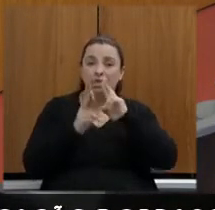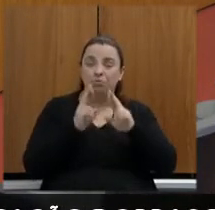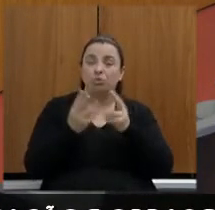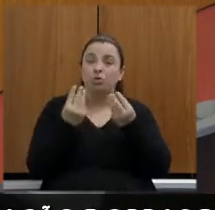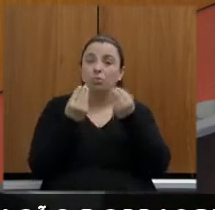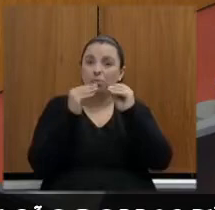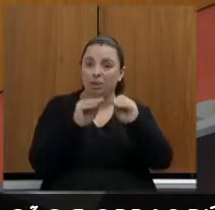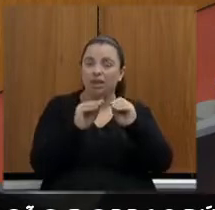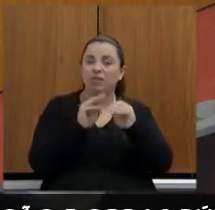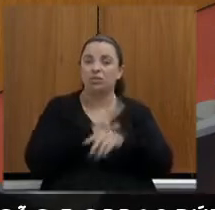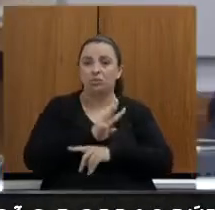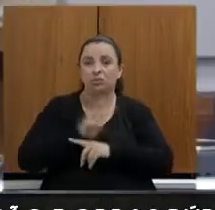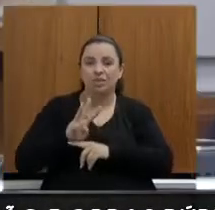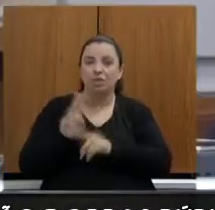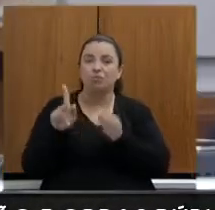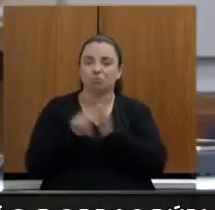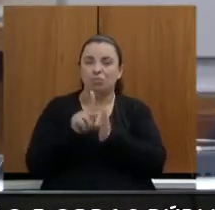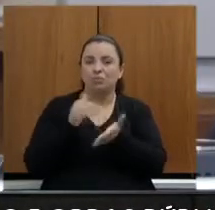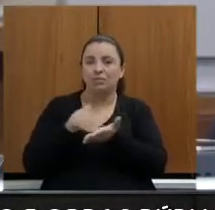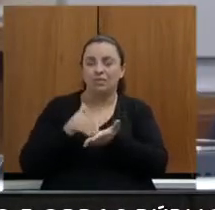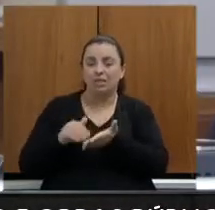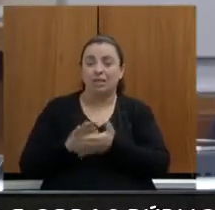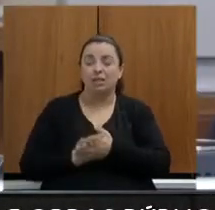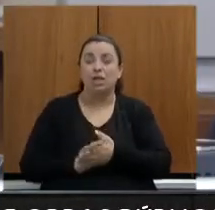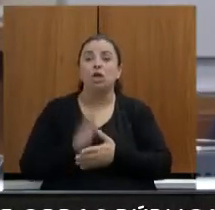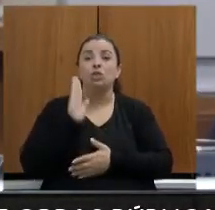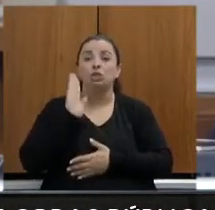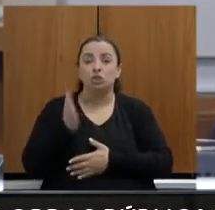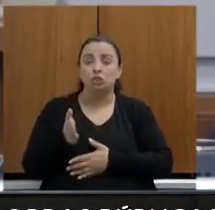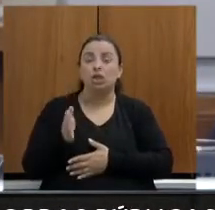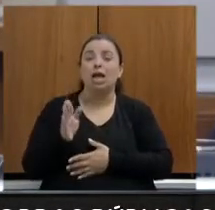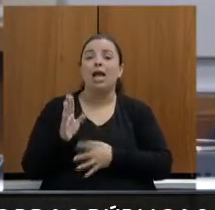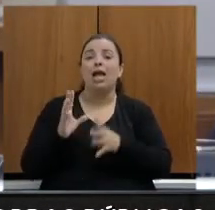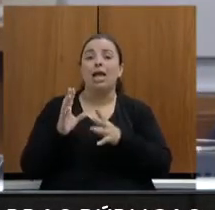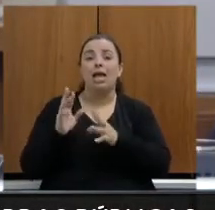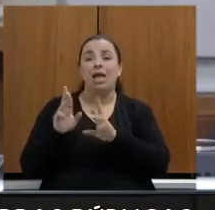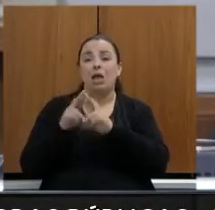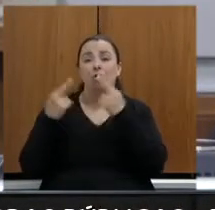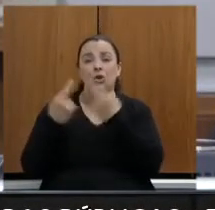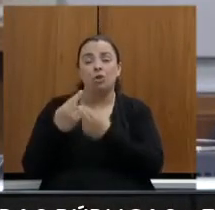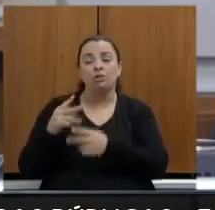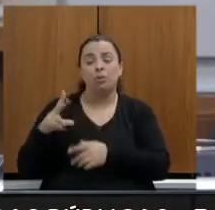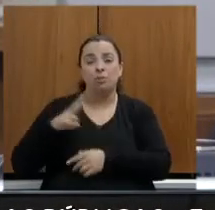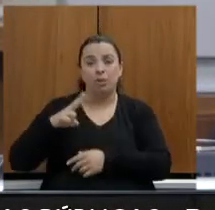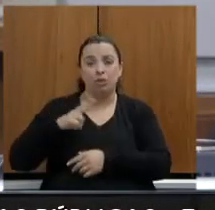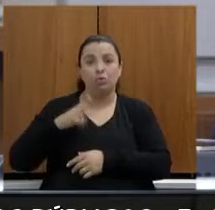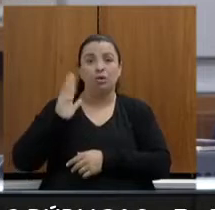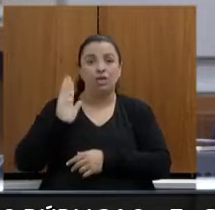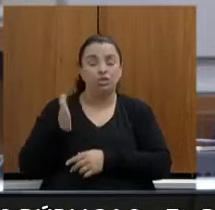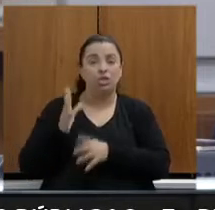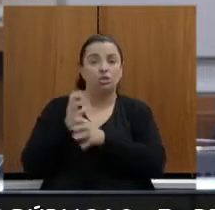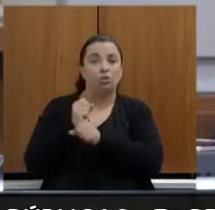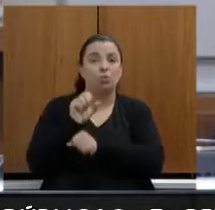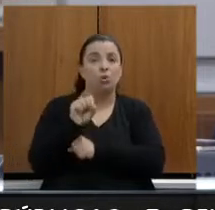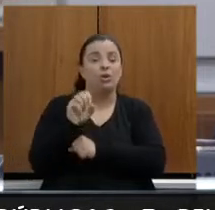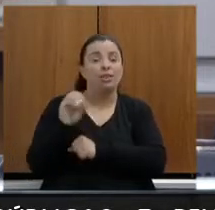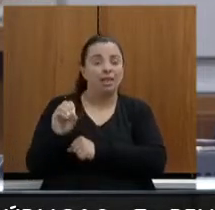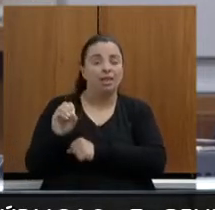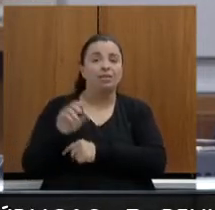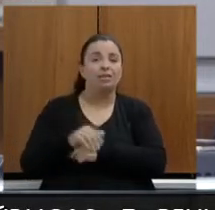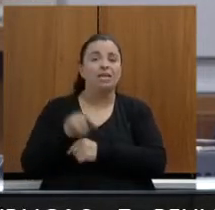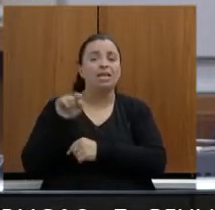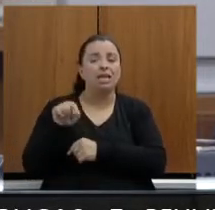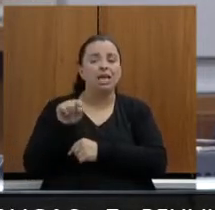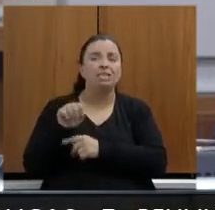Fizemos mais de 80 reuniões individuais. E aqui, por reuniões, deputado, envolve a